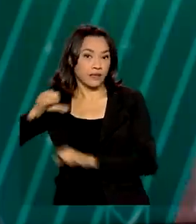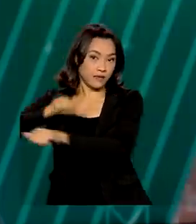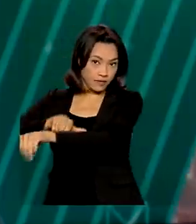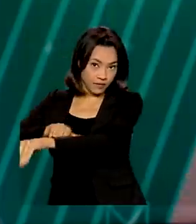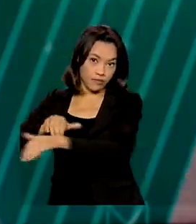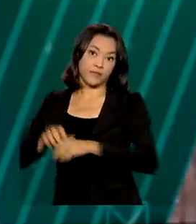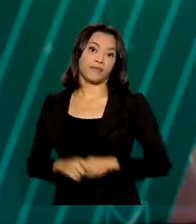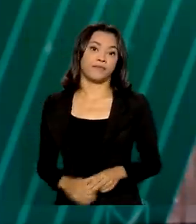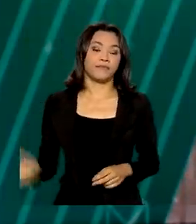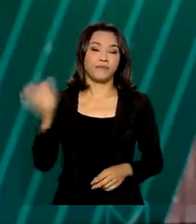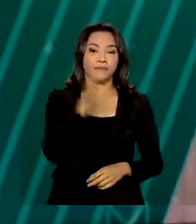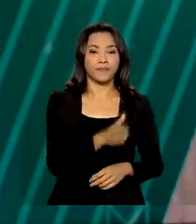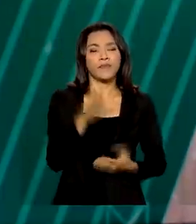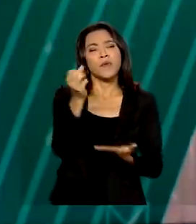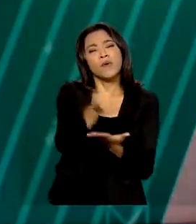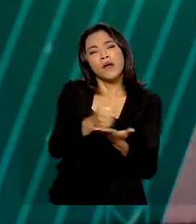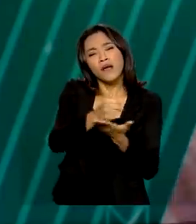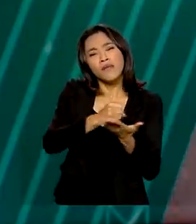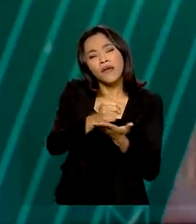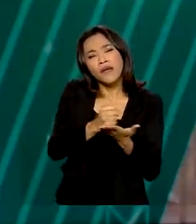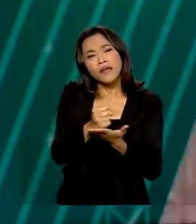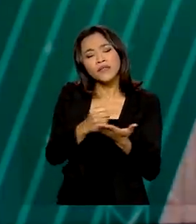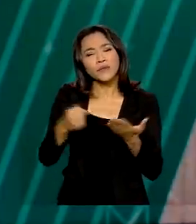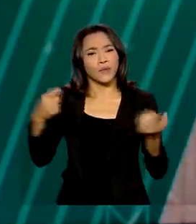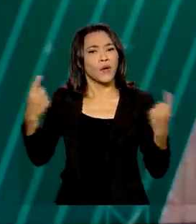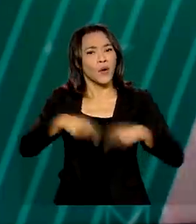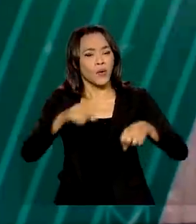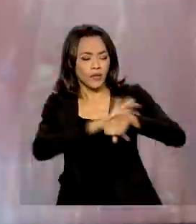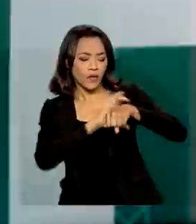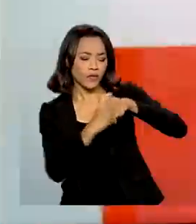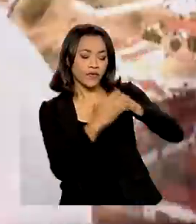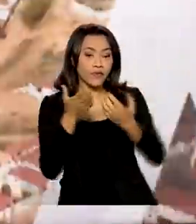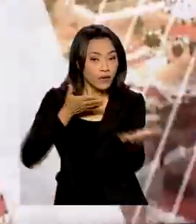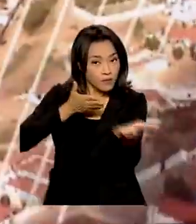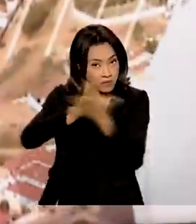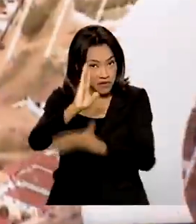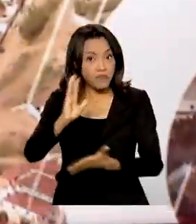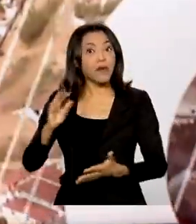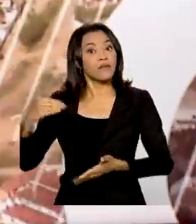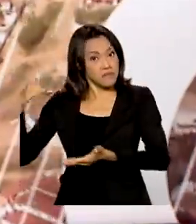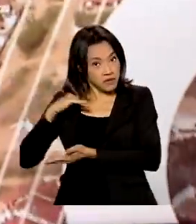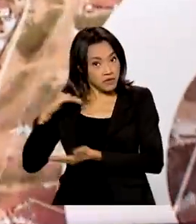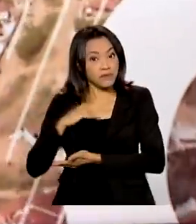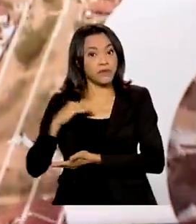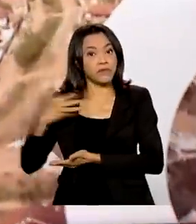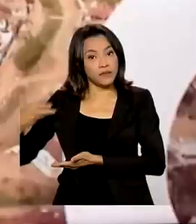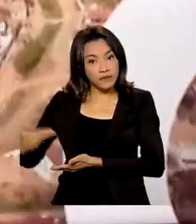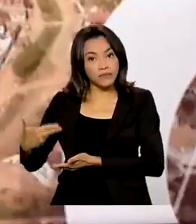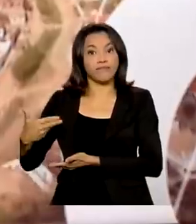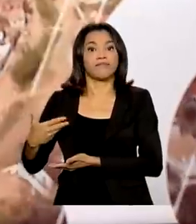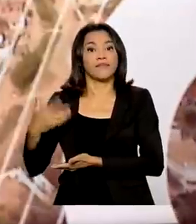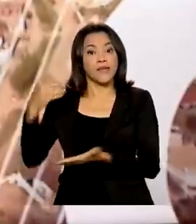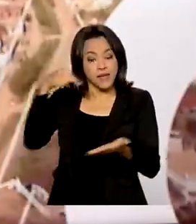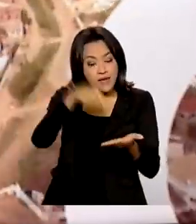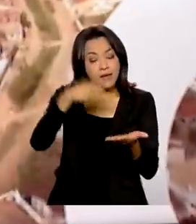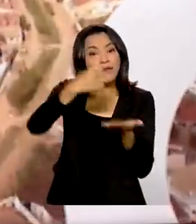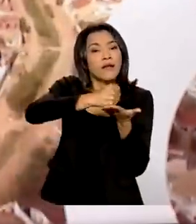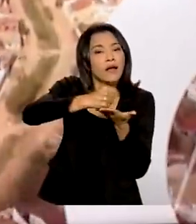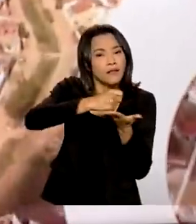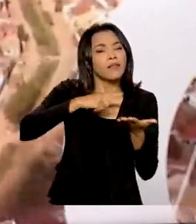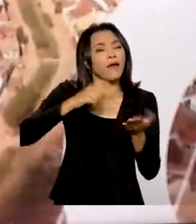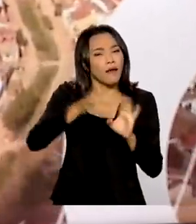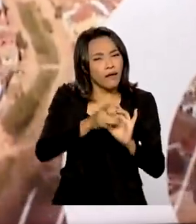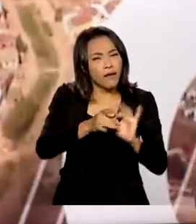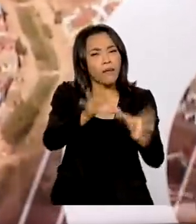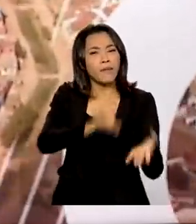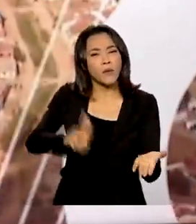Um medicamento contra a Covid-19 foi aprovado pela Anvisa, a Agência Nacional de Vigilância Sanitária. A medicação tem autorização